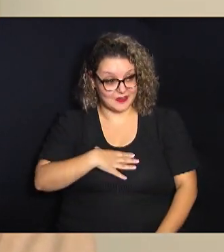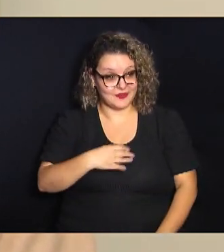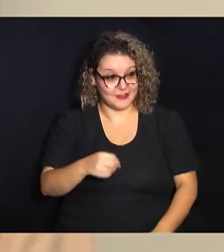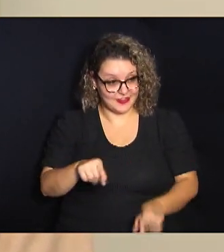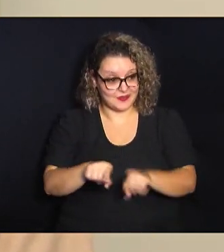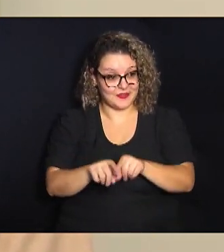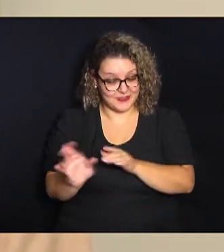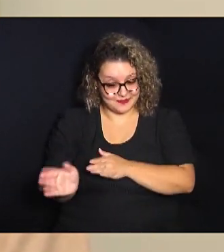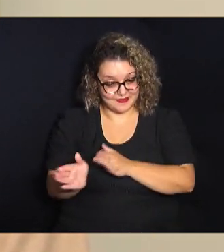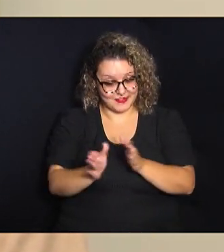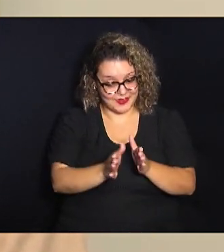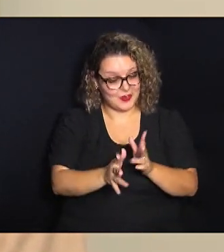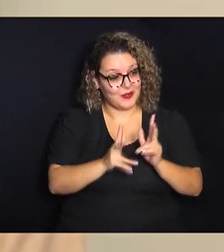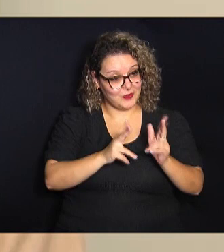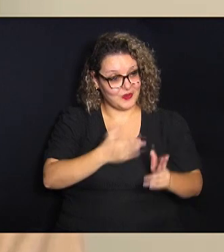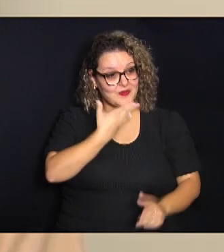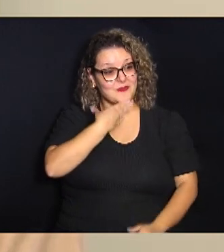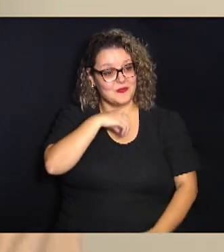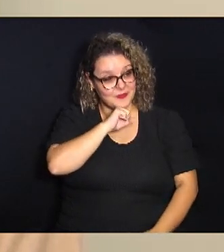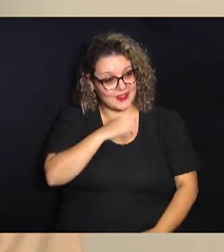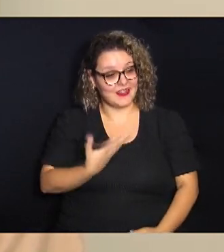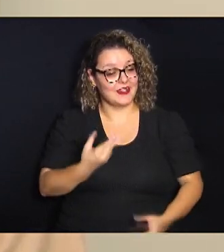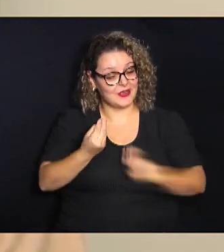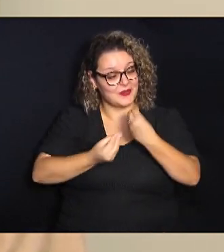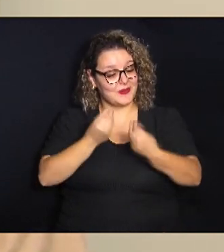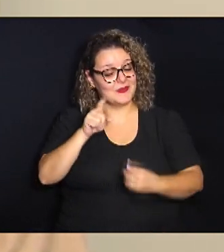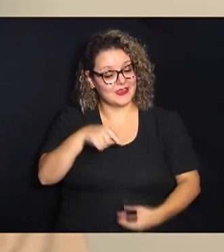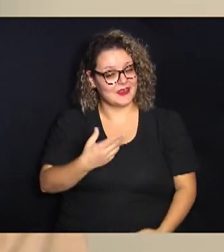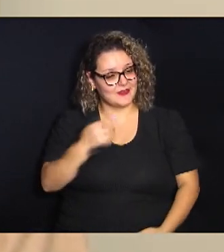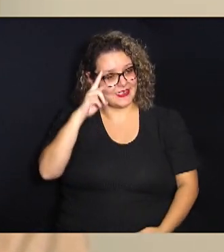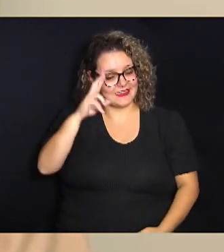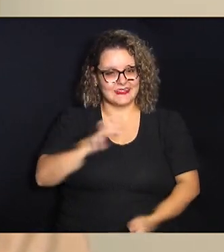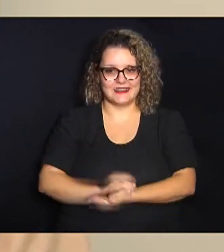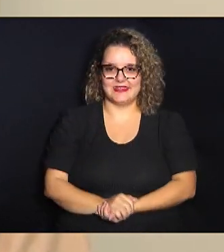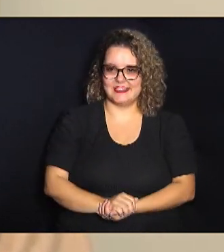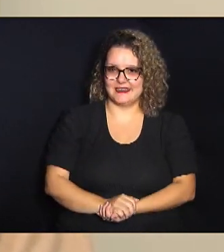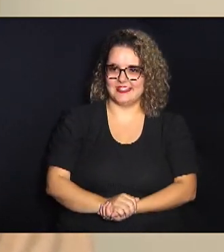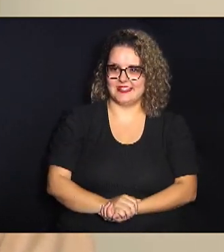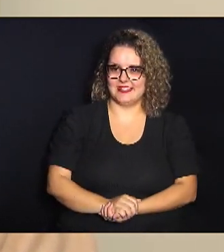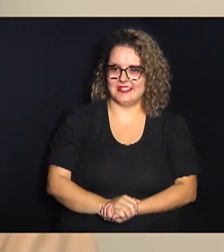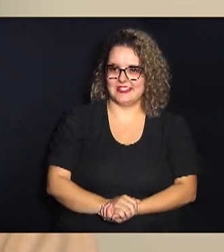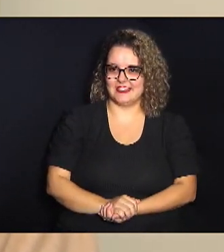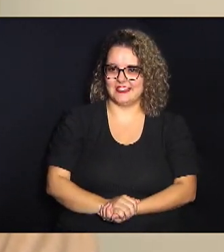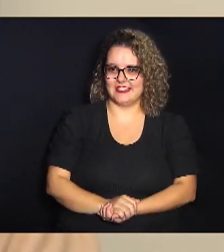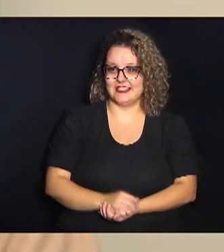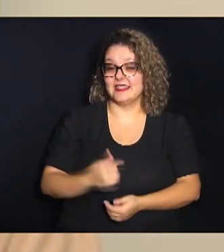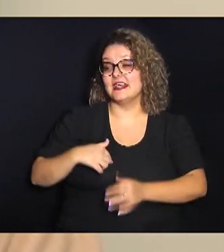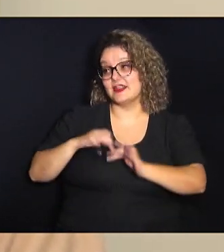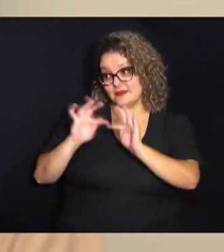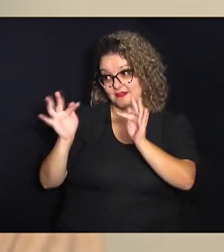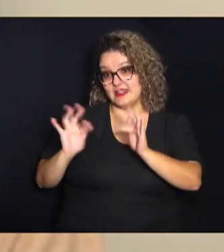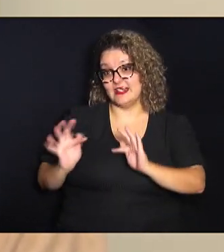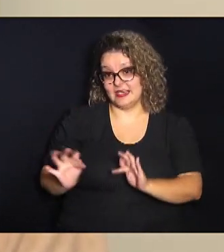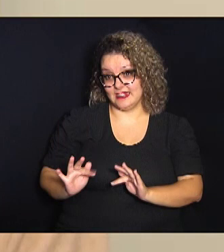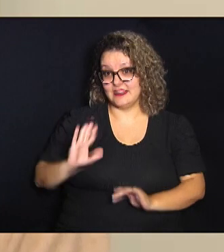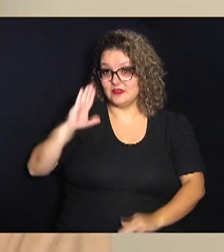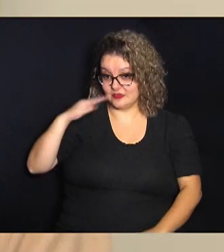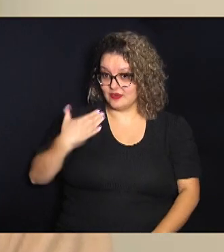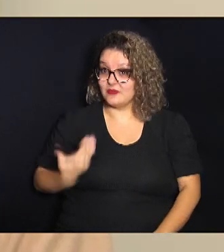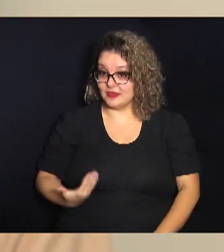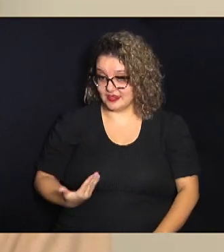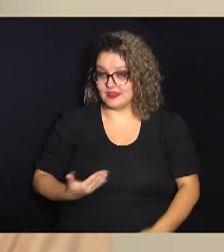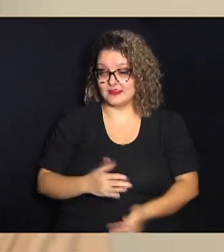Traçando aí o mesmo caminho do pai, como que é pra senhora? Eu fico muito feliz, muito honrada